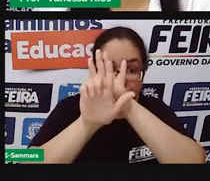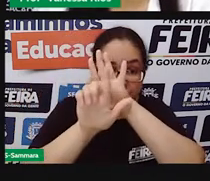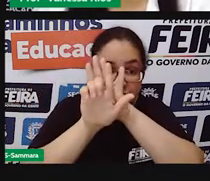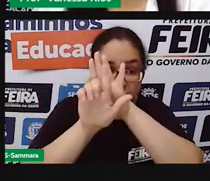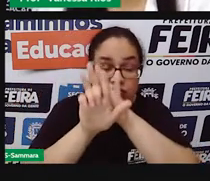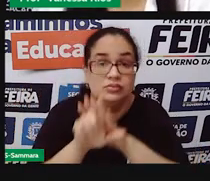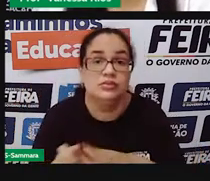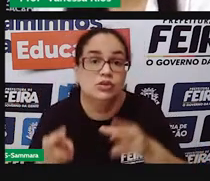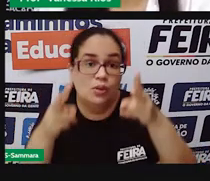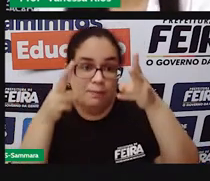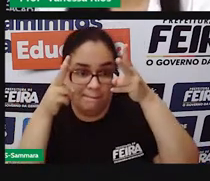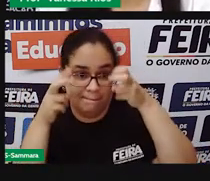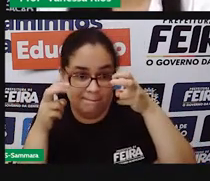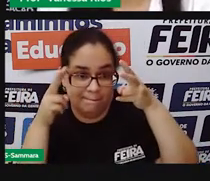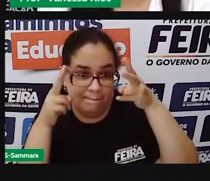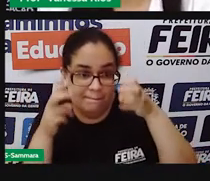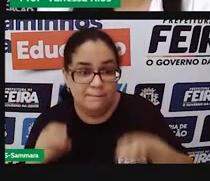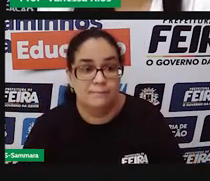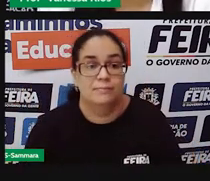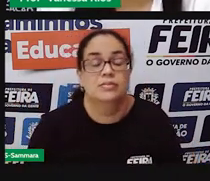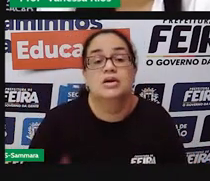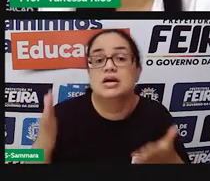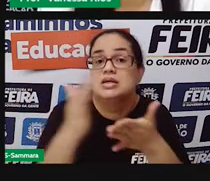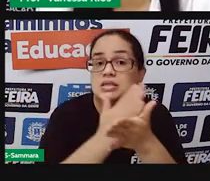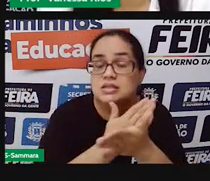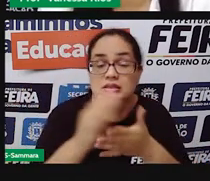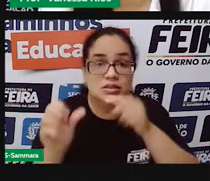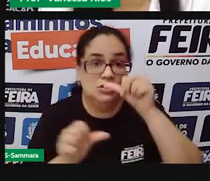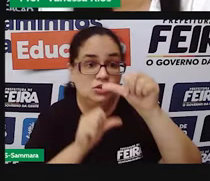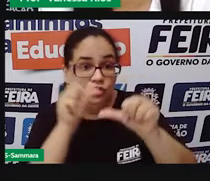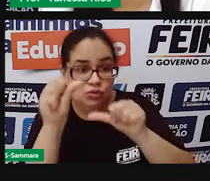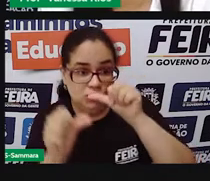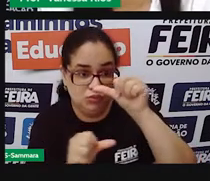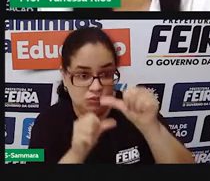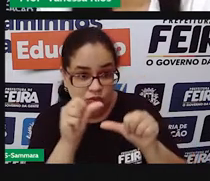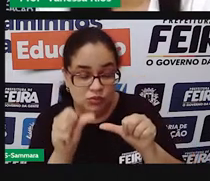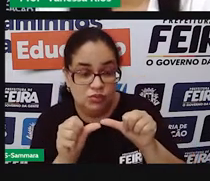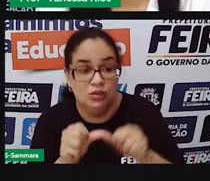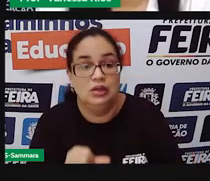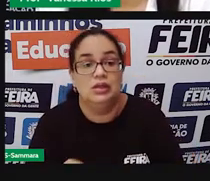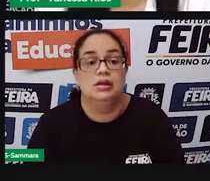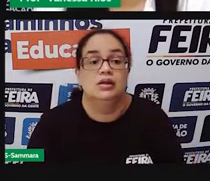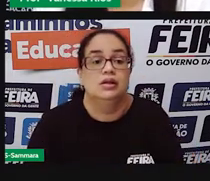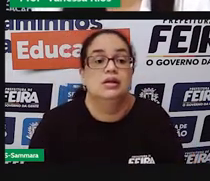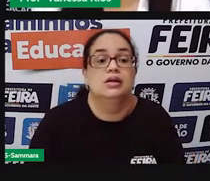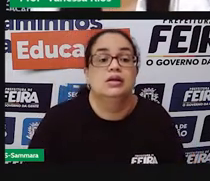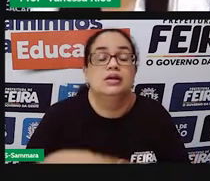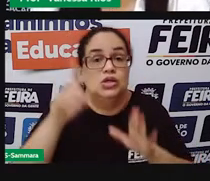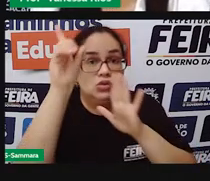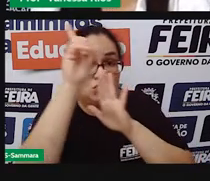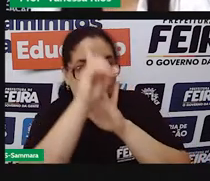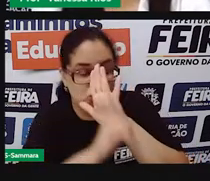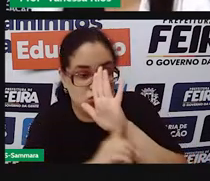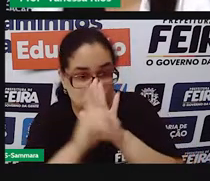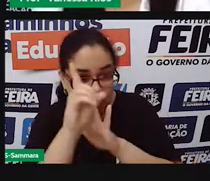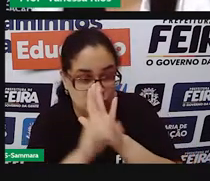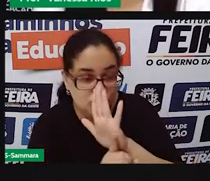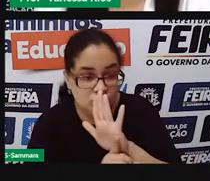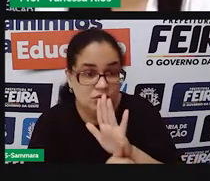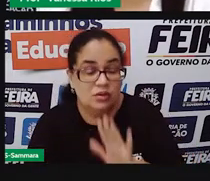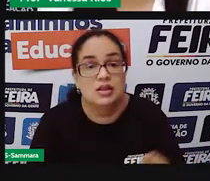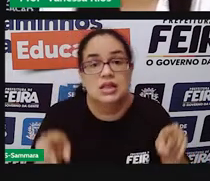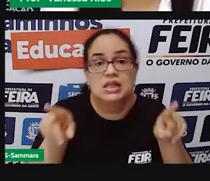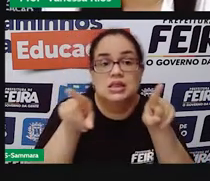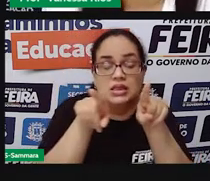Nós observamos aí que as leis, elas mudam, né, no decorrer do tempo, alguns direitos são adquiridos e